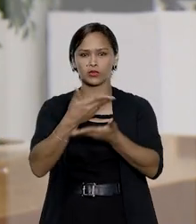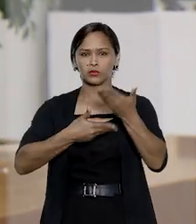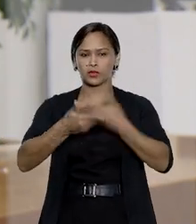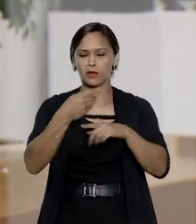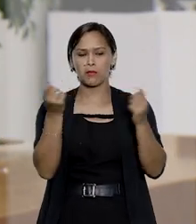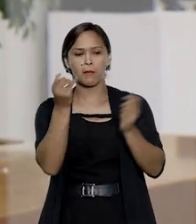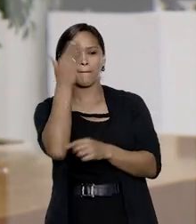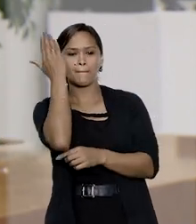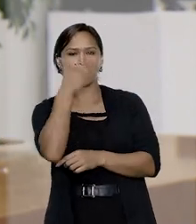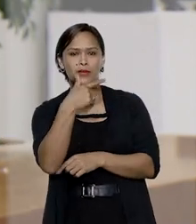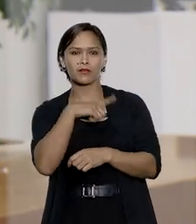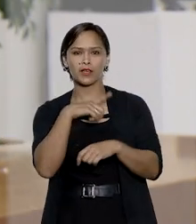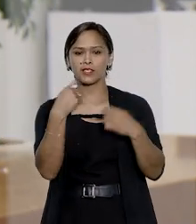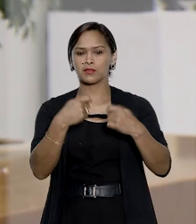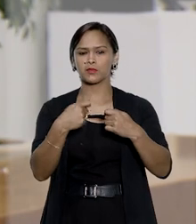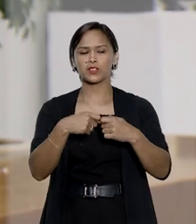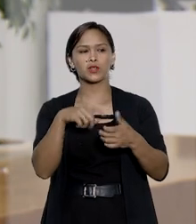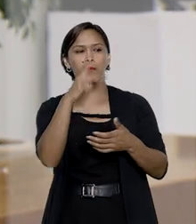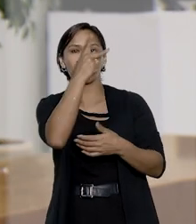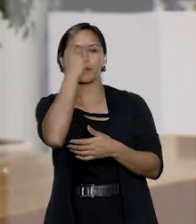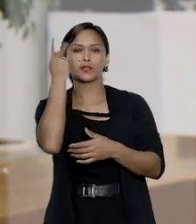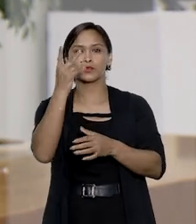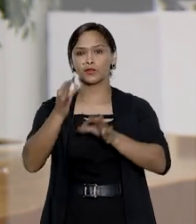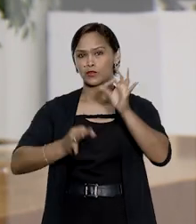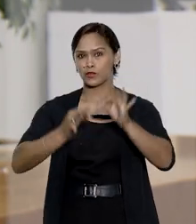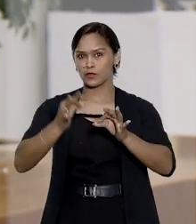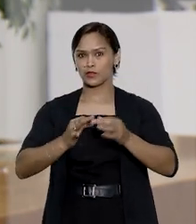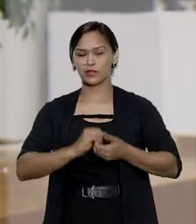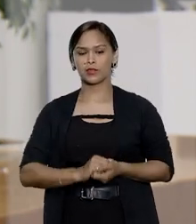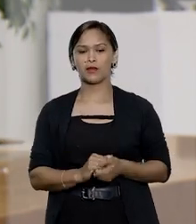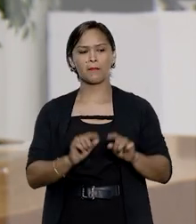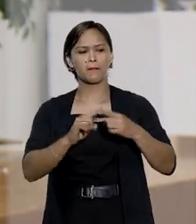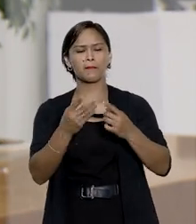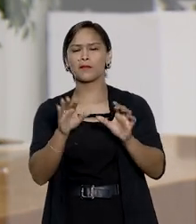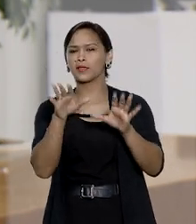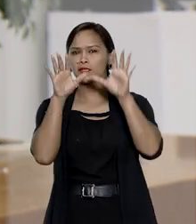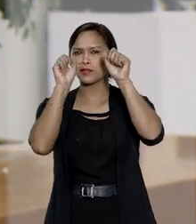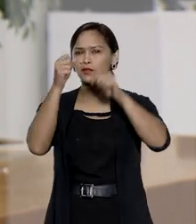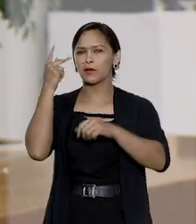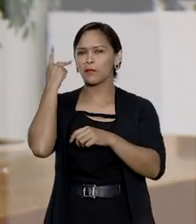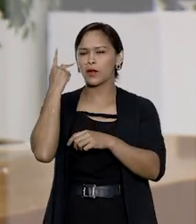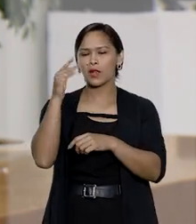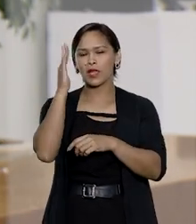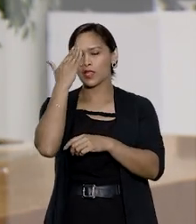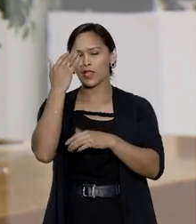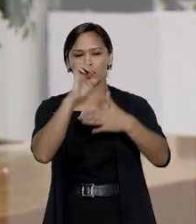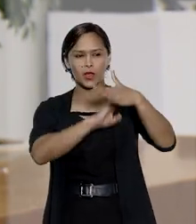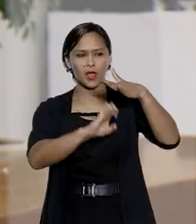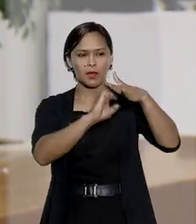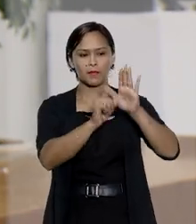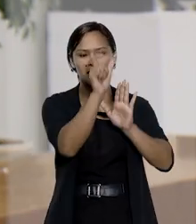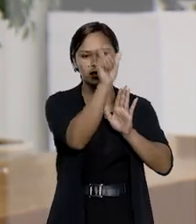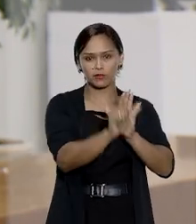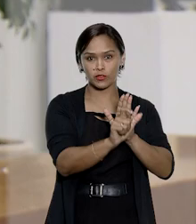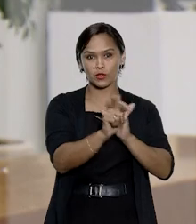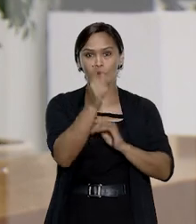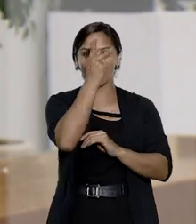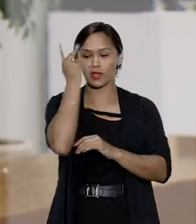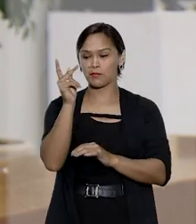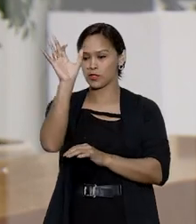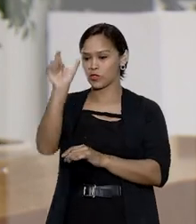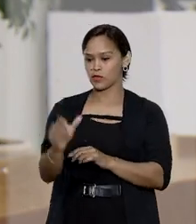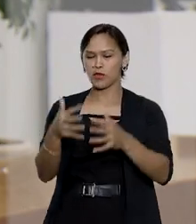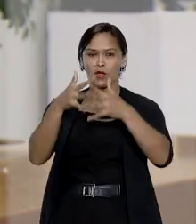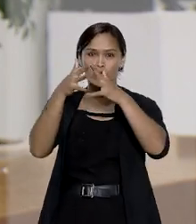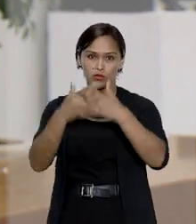comprovar a necessidade, porque seriam pessoas jurídicas. Mas a Corte Paulista entendeu que a empresa individual e a pessoa física se